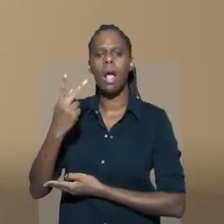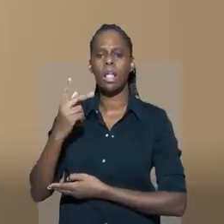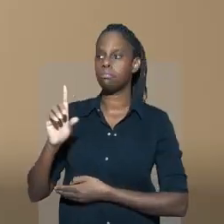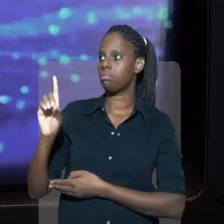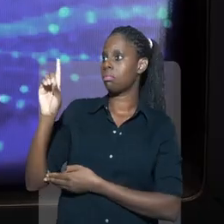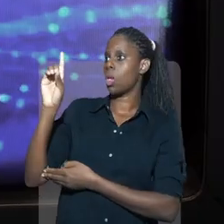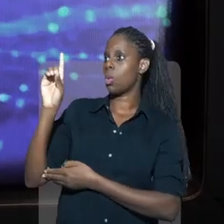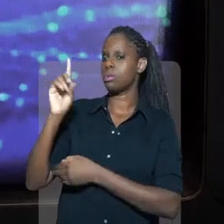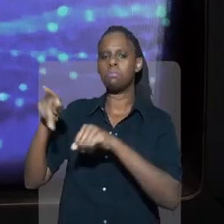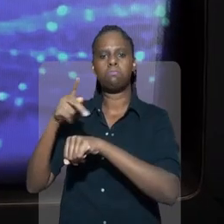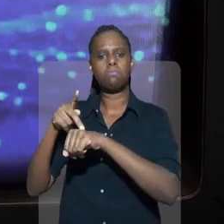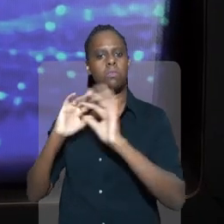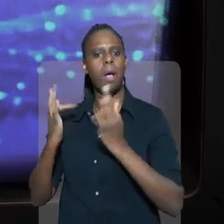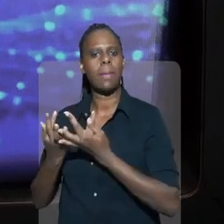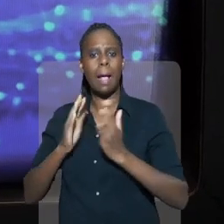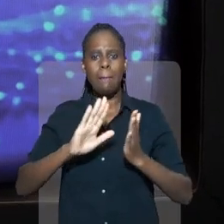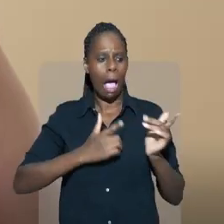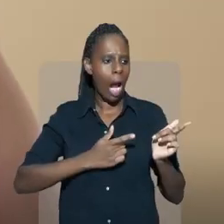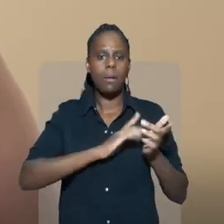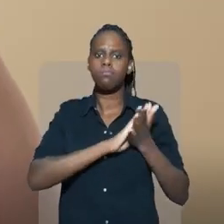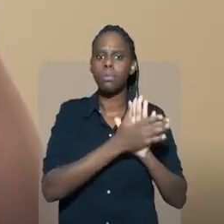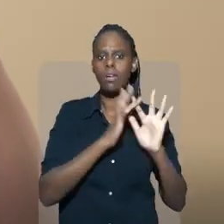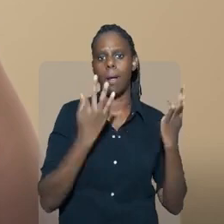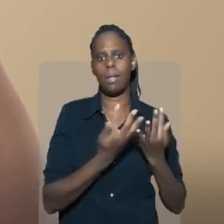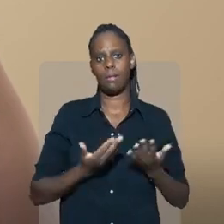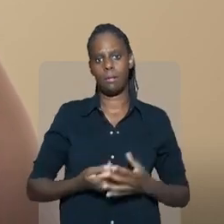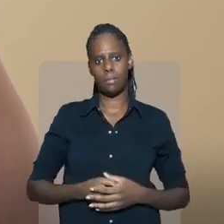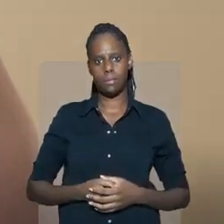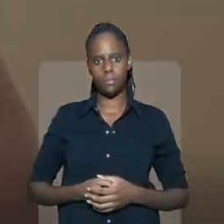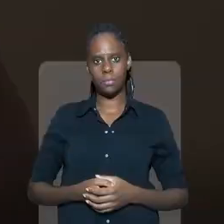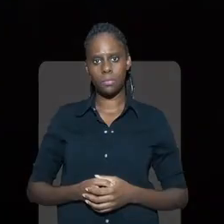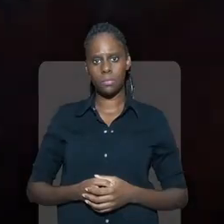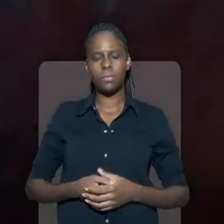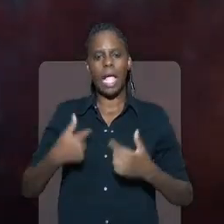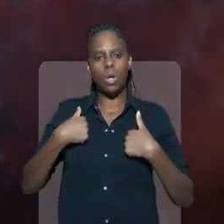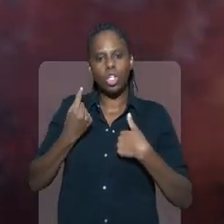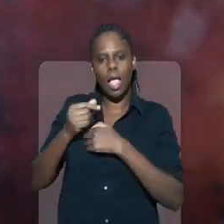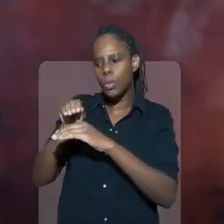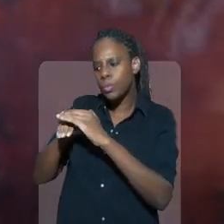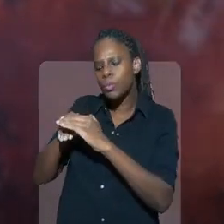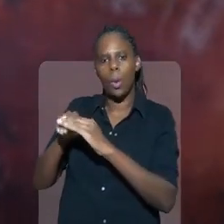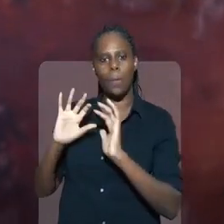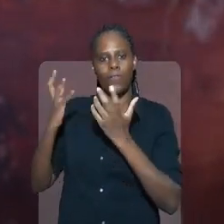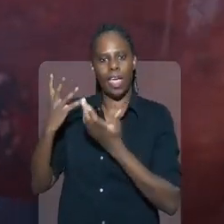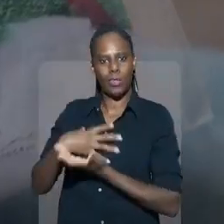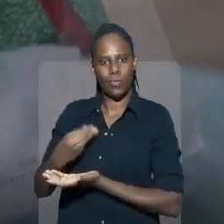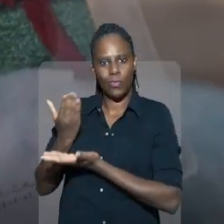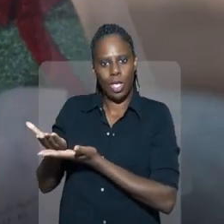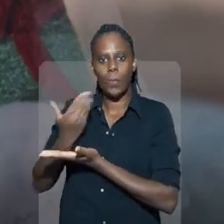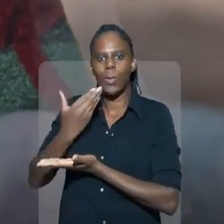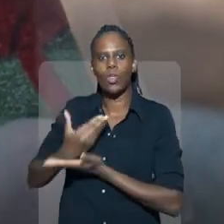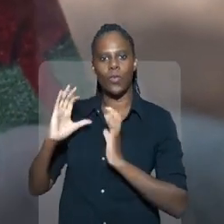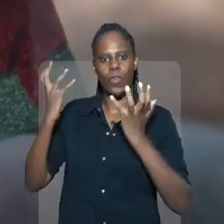que adianta falar... Deus, pátria, família. Se armas só destroem as famílias. Eu tava juntando dinheiro pra poder fazer